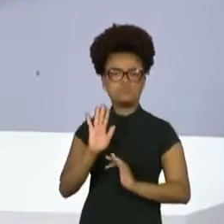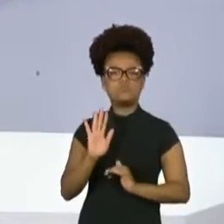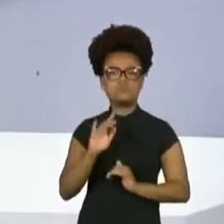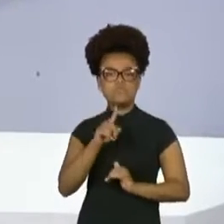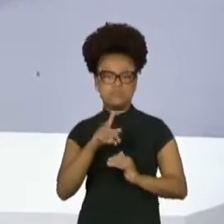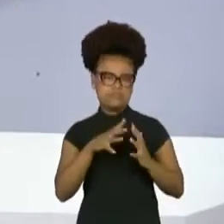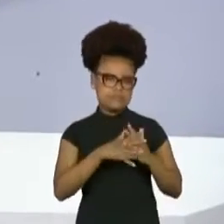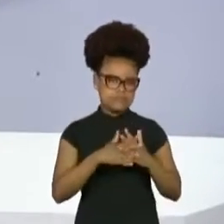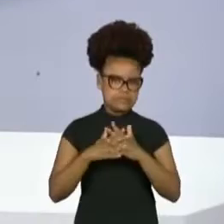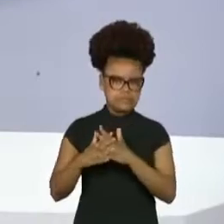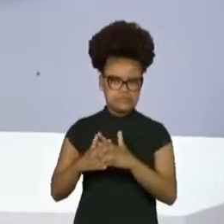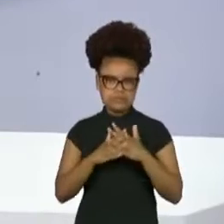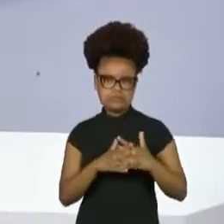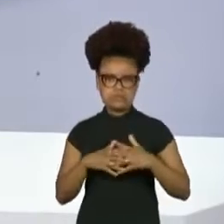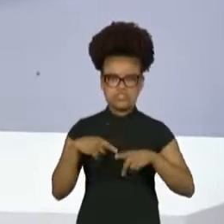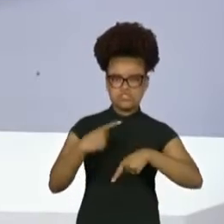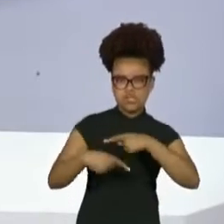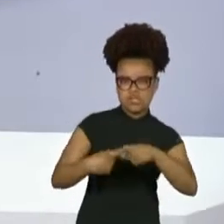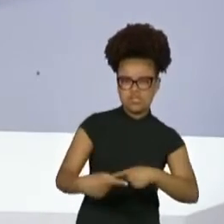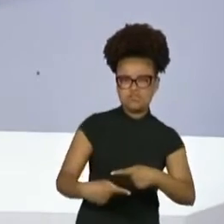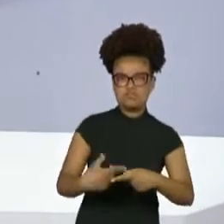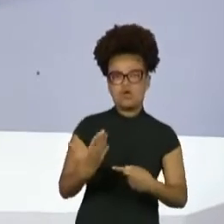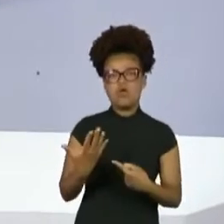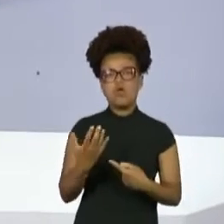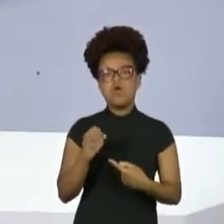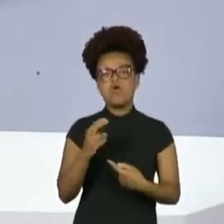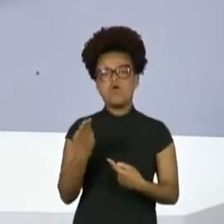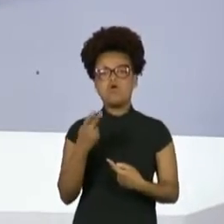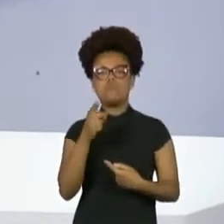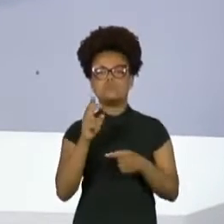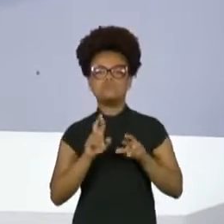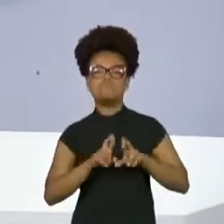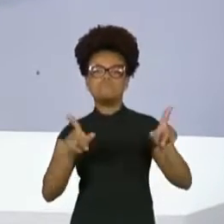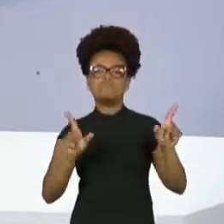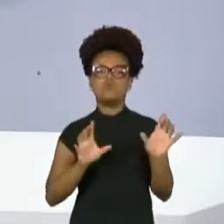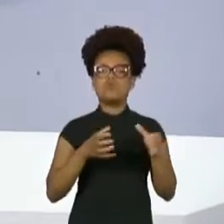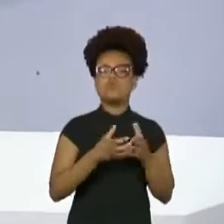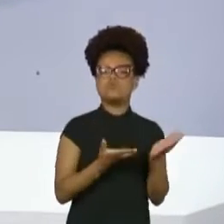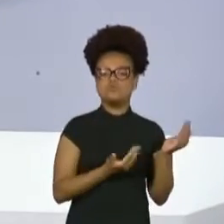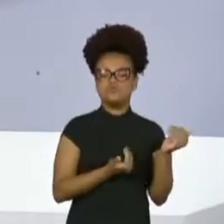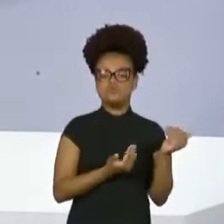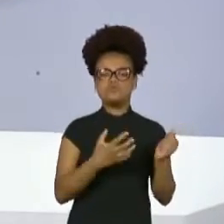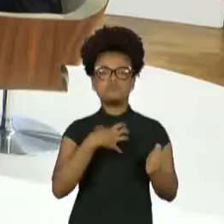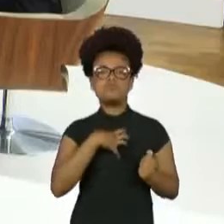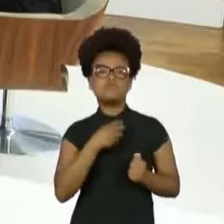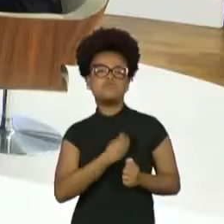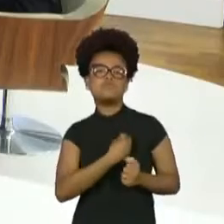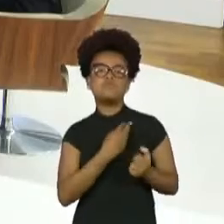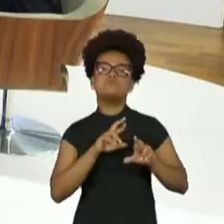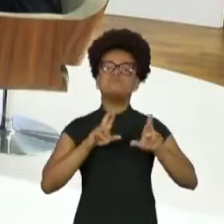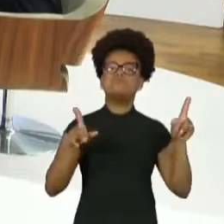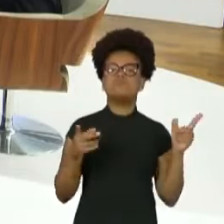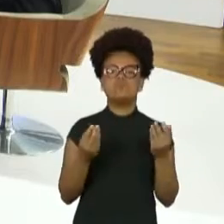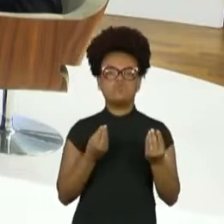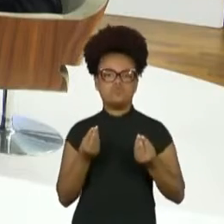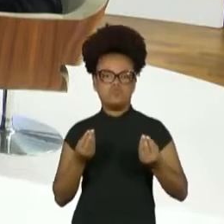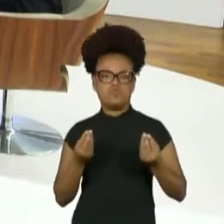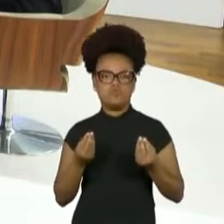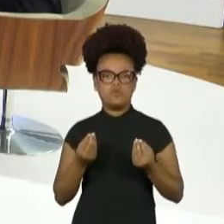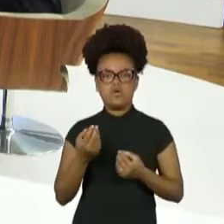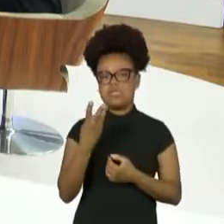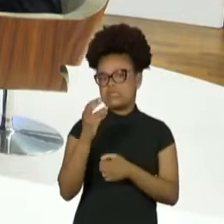Você enxerga hoje assim, ah, isso é diferente do que eu vivia 30 anos atrás? Você olha,